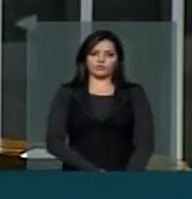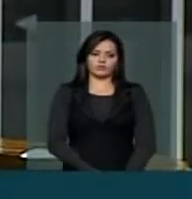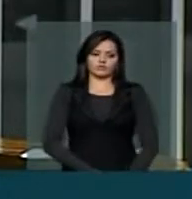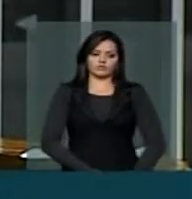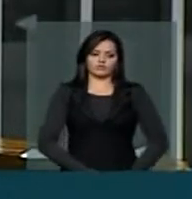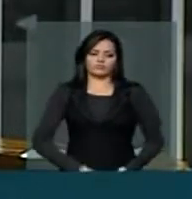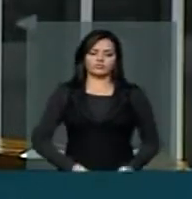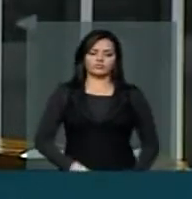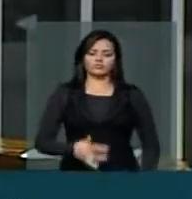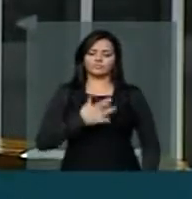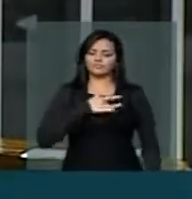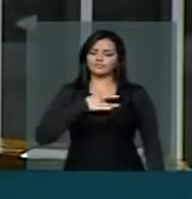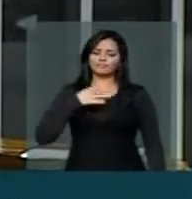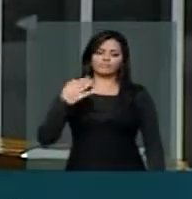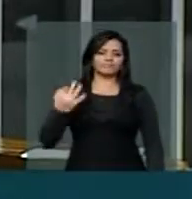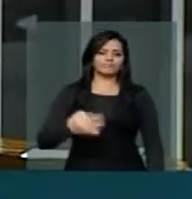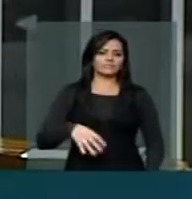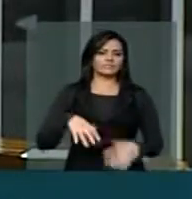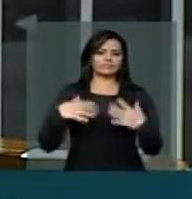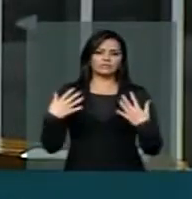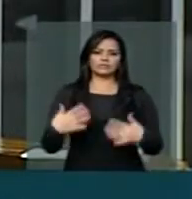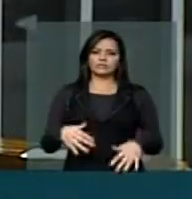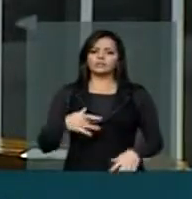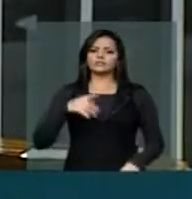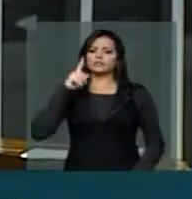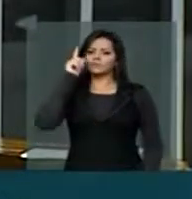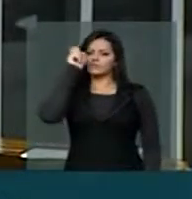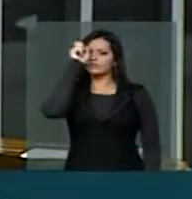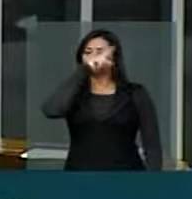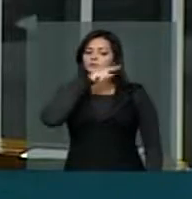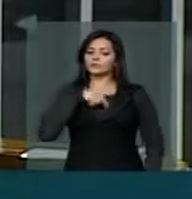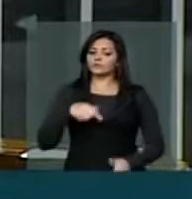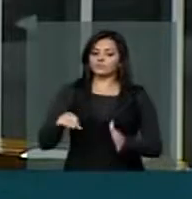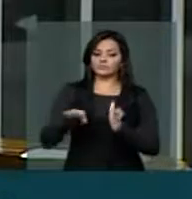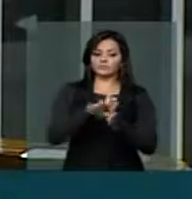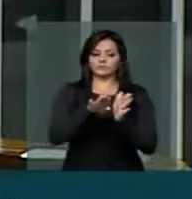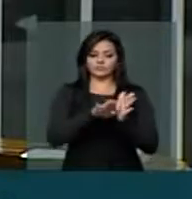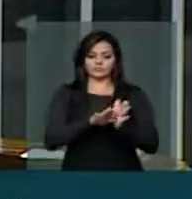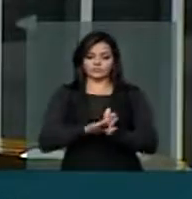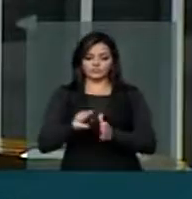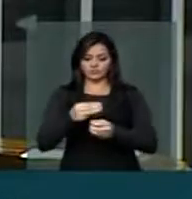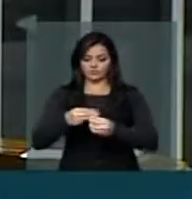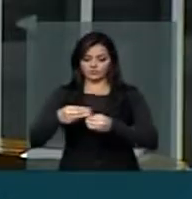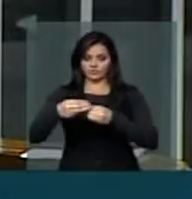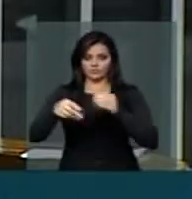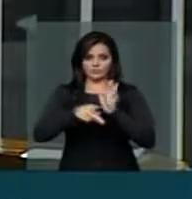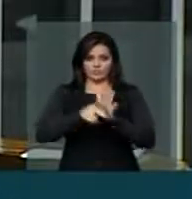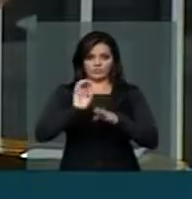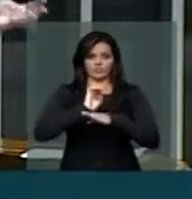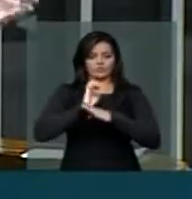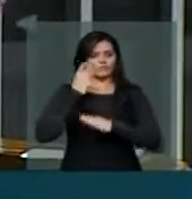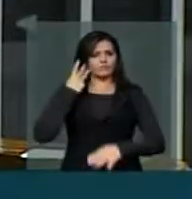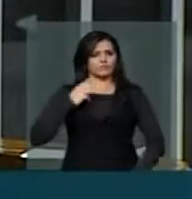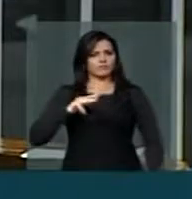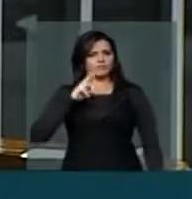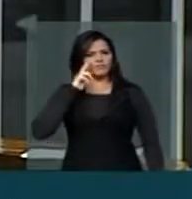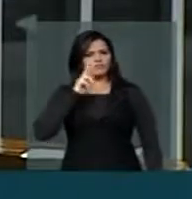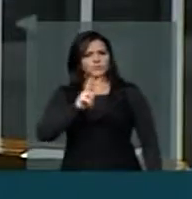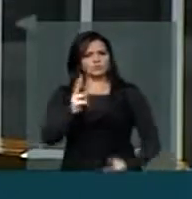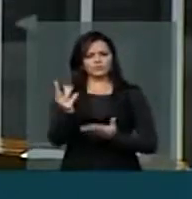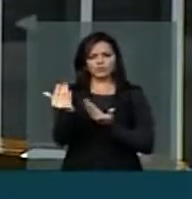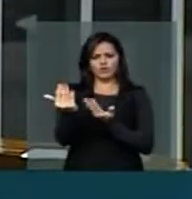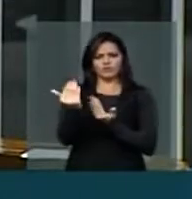É doído quando eu chego nos municípios do Maranhão e que vejo aqueles jovens